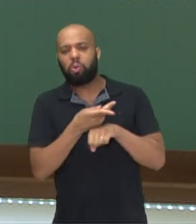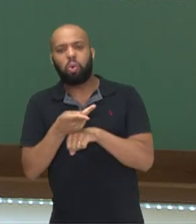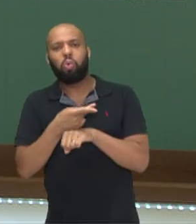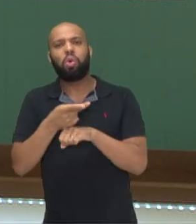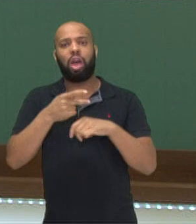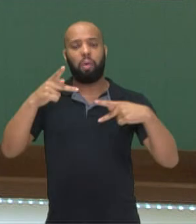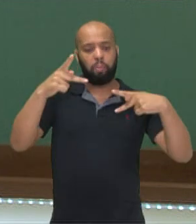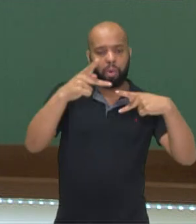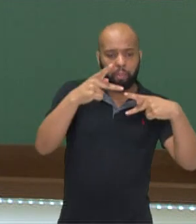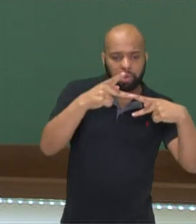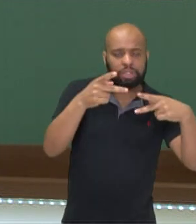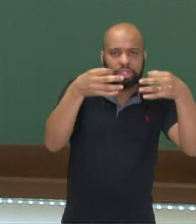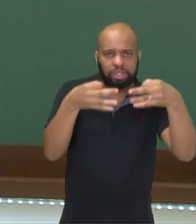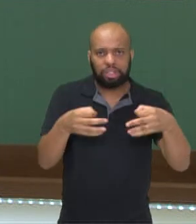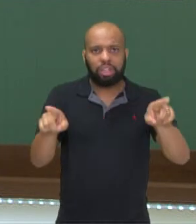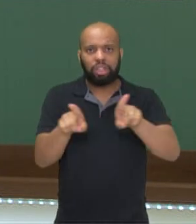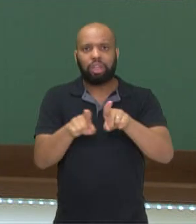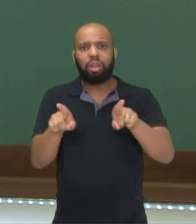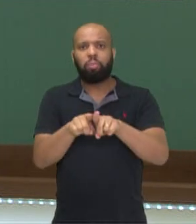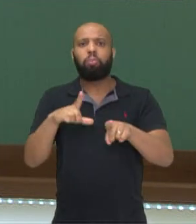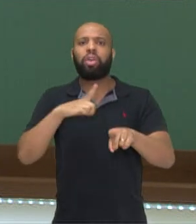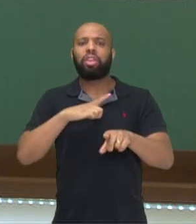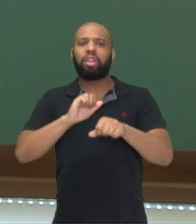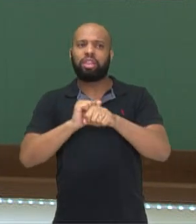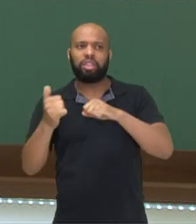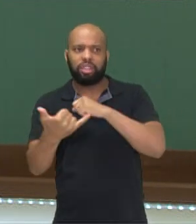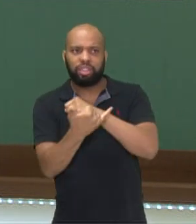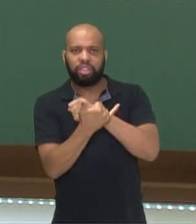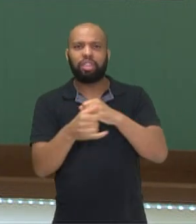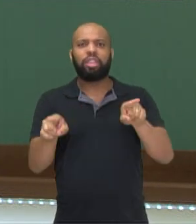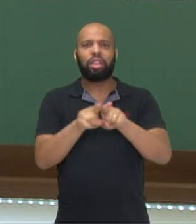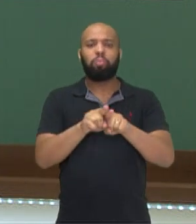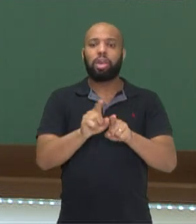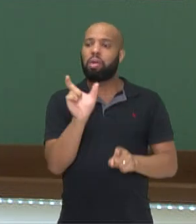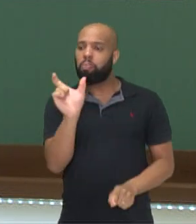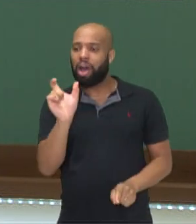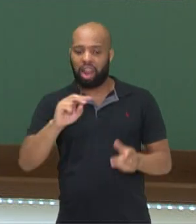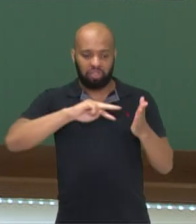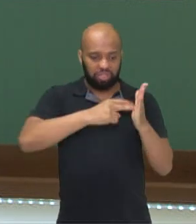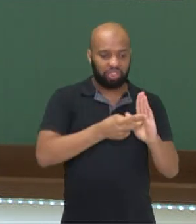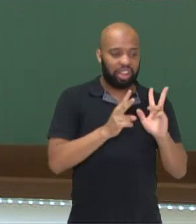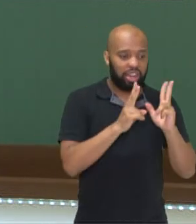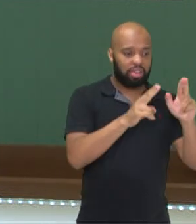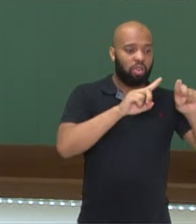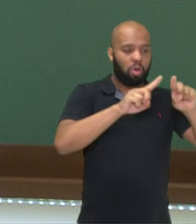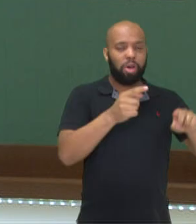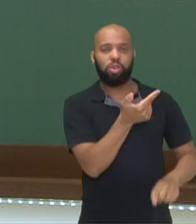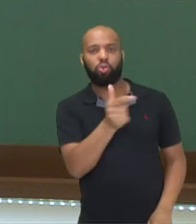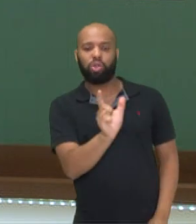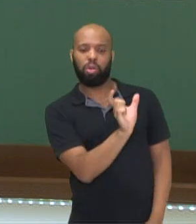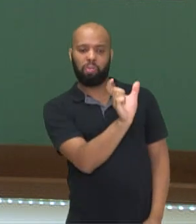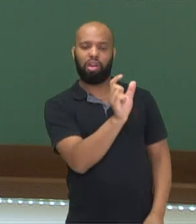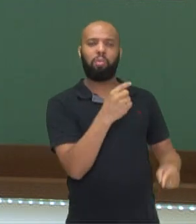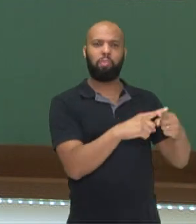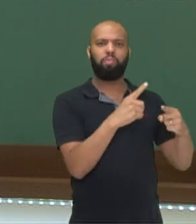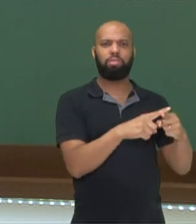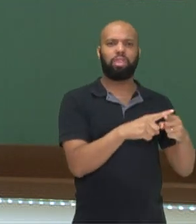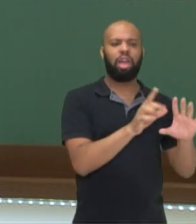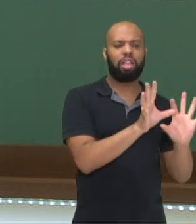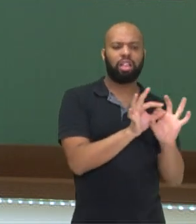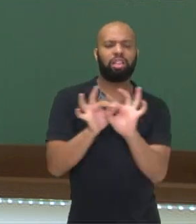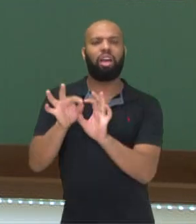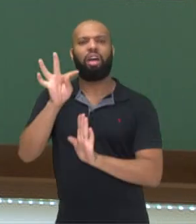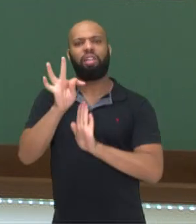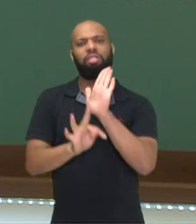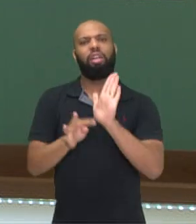preposições, adjetivos, palavras sinônimas, né? Para ficar um texto culto, legal,